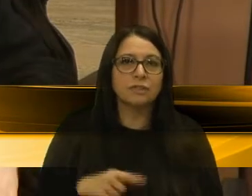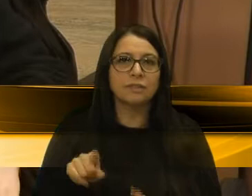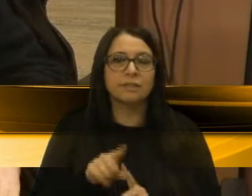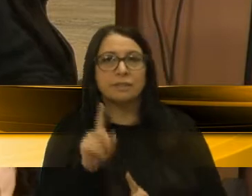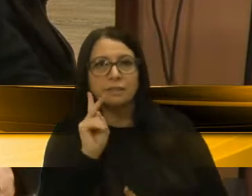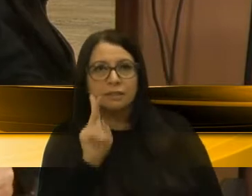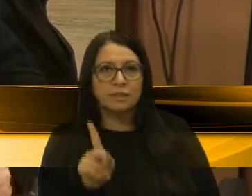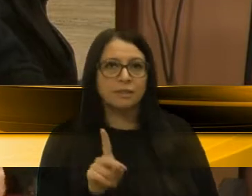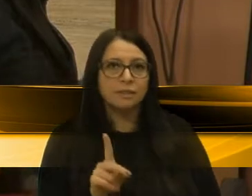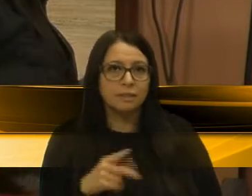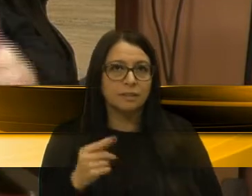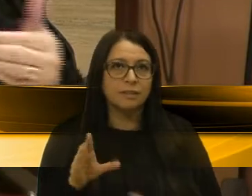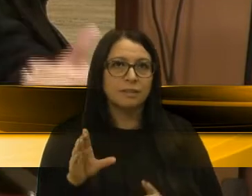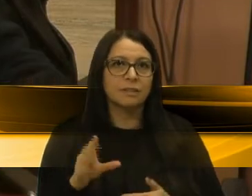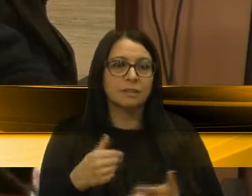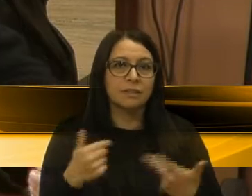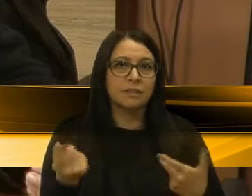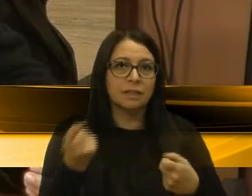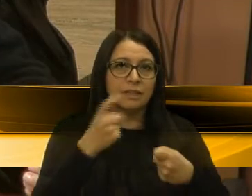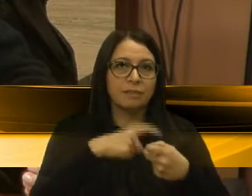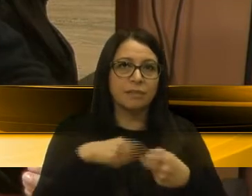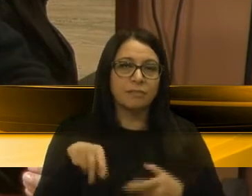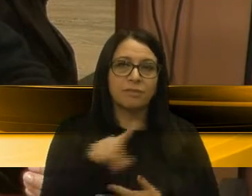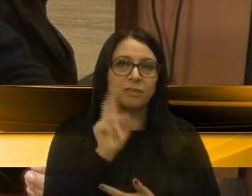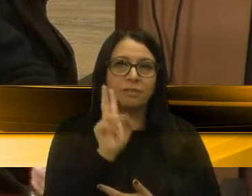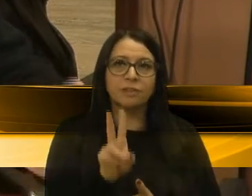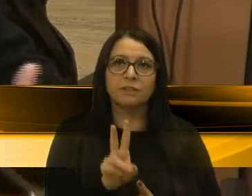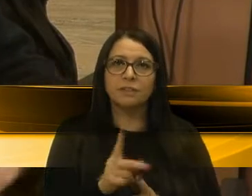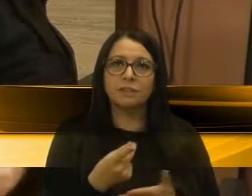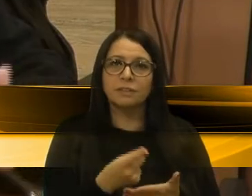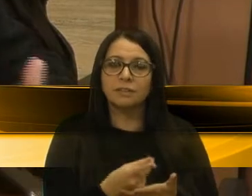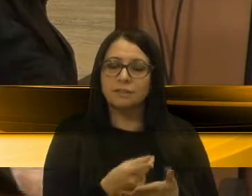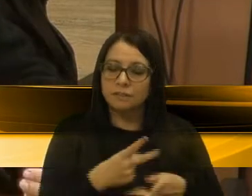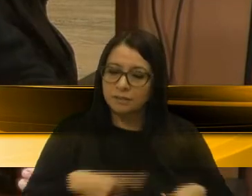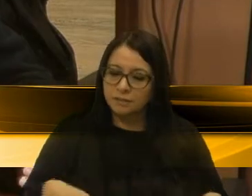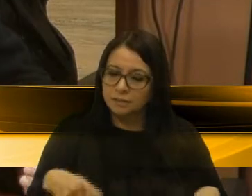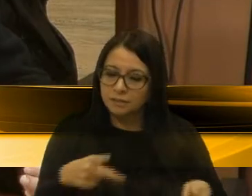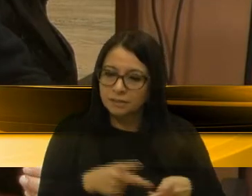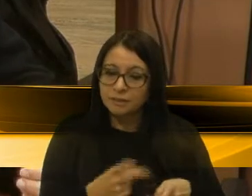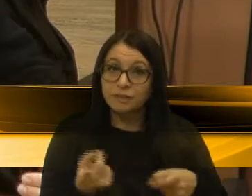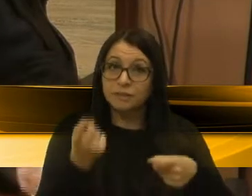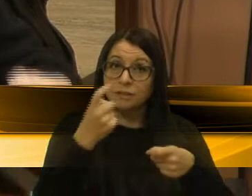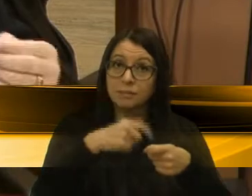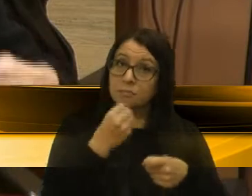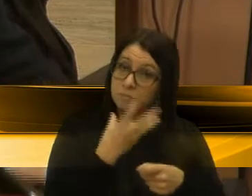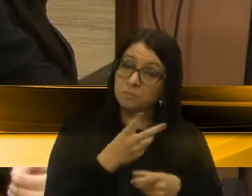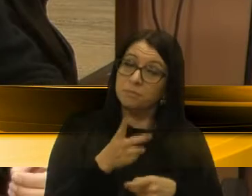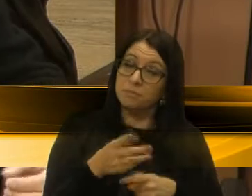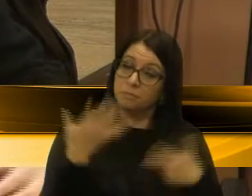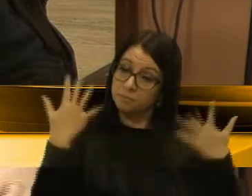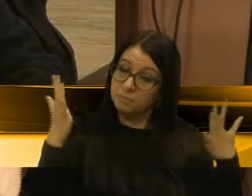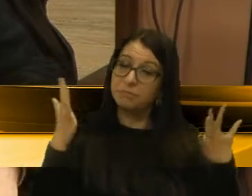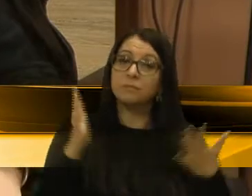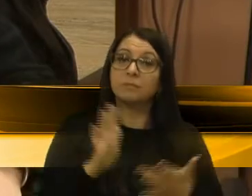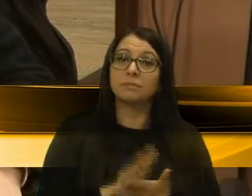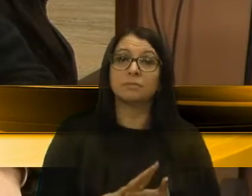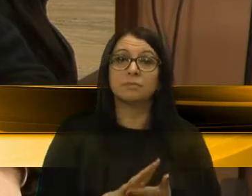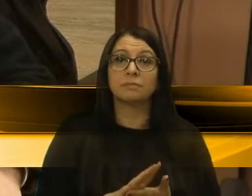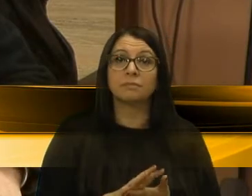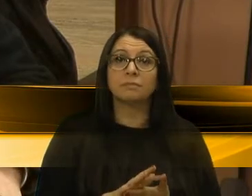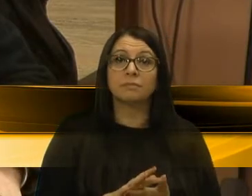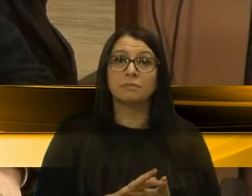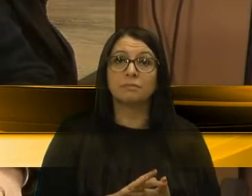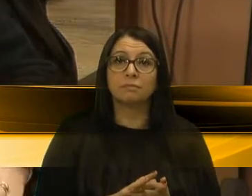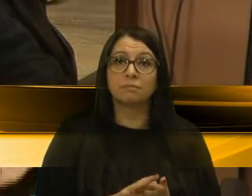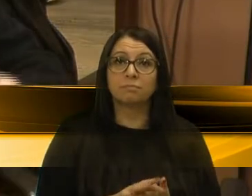esses recursos possam voltar para que a população possa fazer o bem uso disso. Então, parabéns pela sua